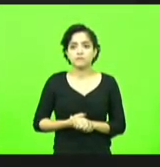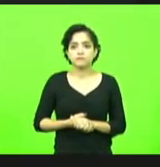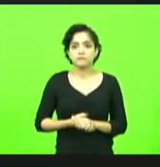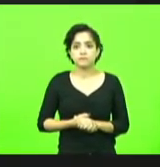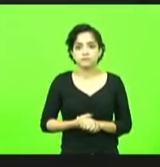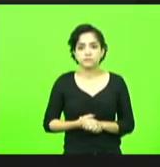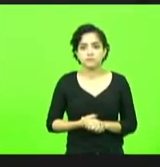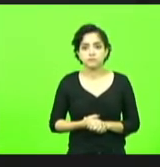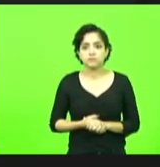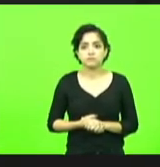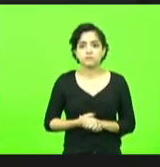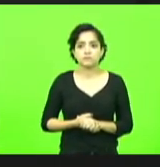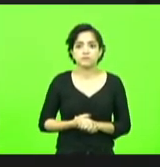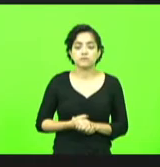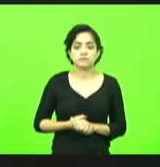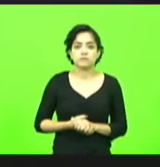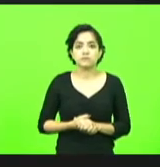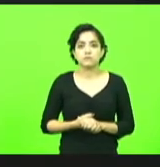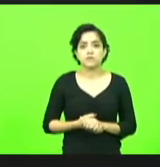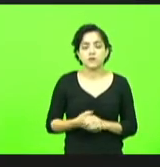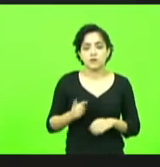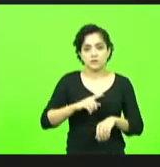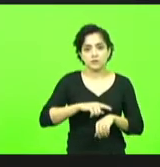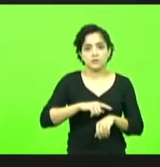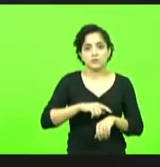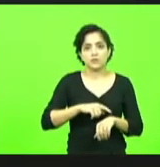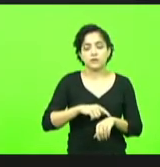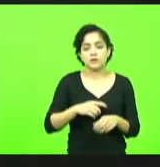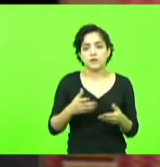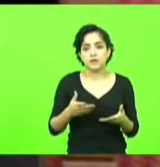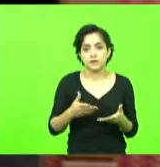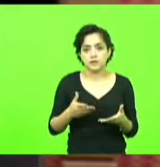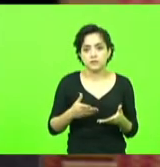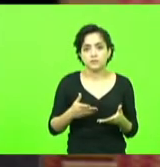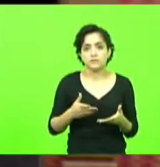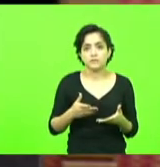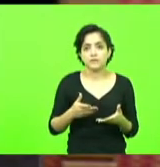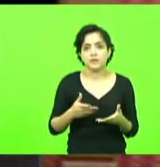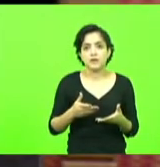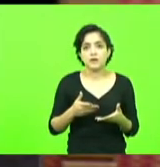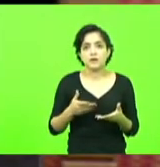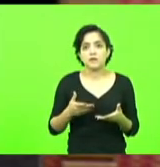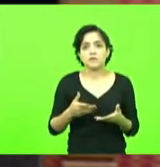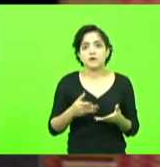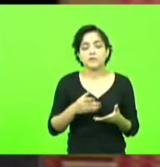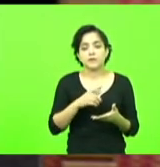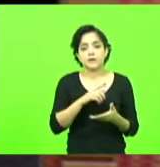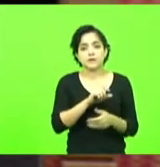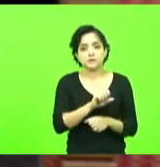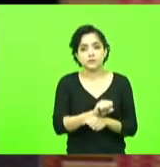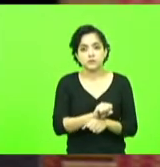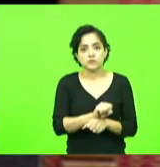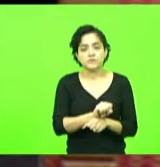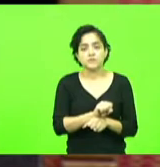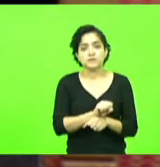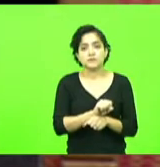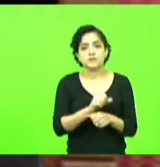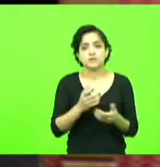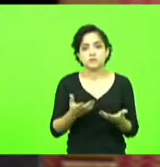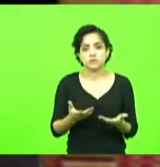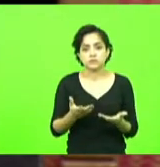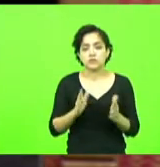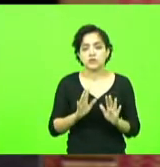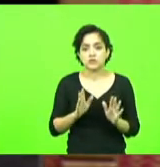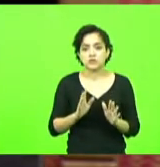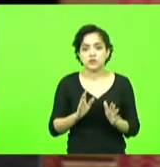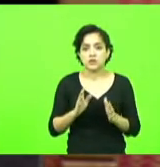O meu horário, senhor presidente, seria para a suspensão, já que eu fiz